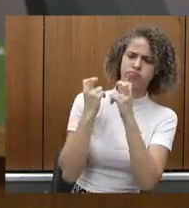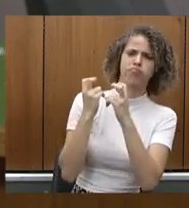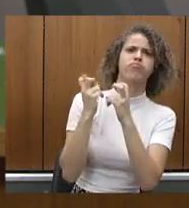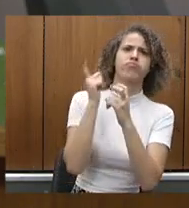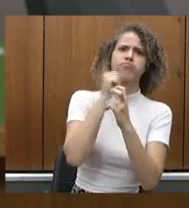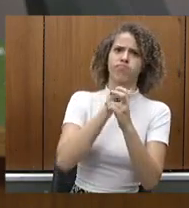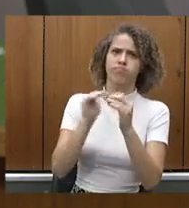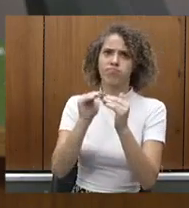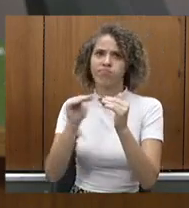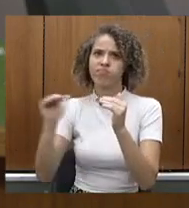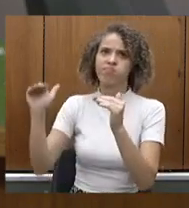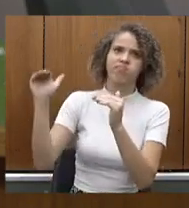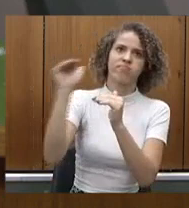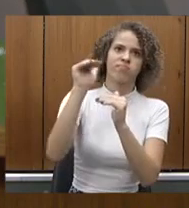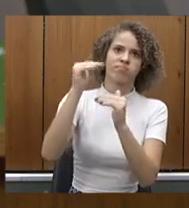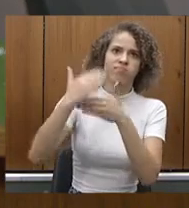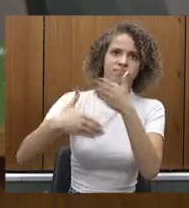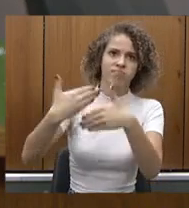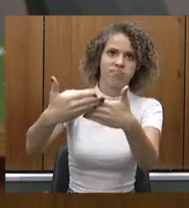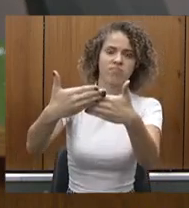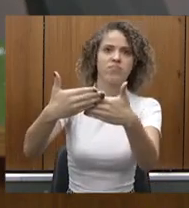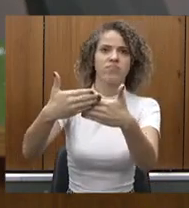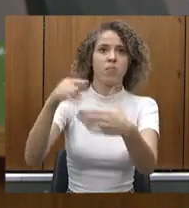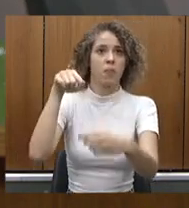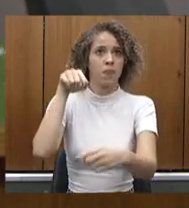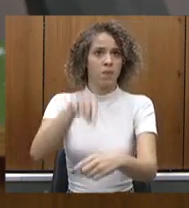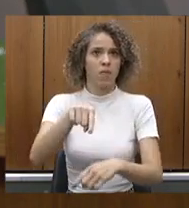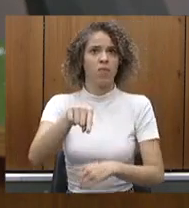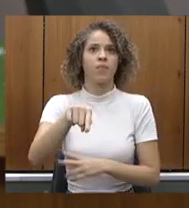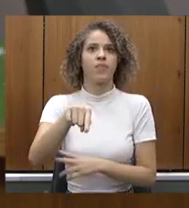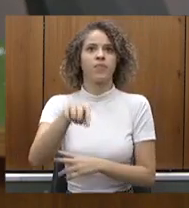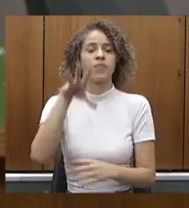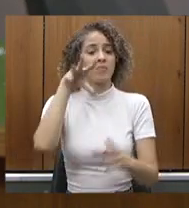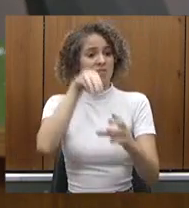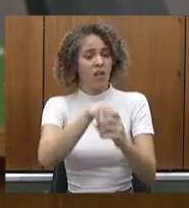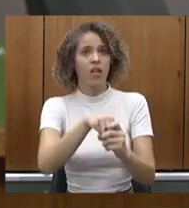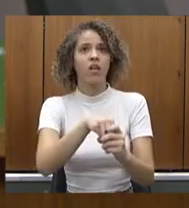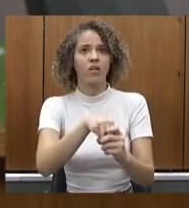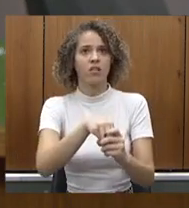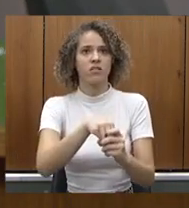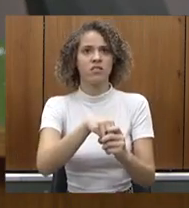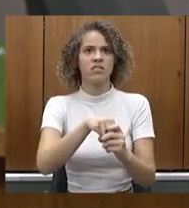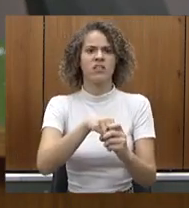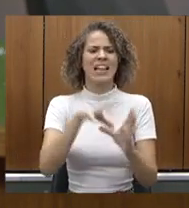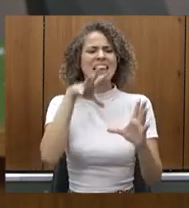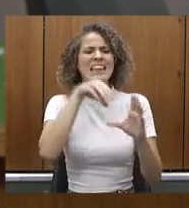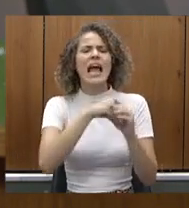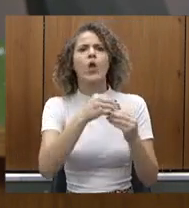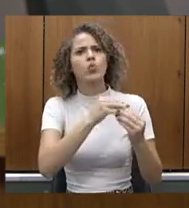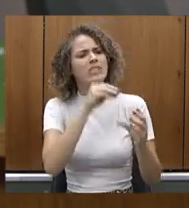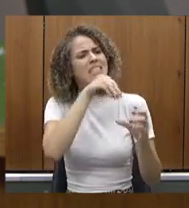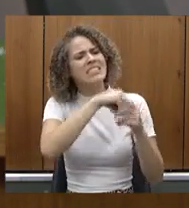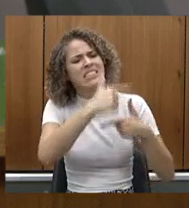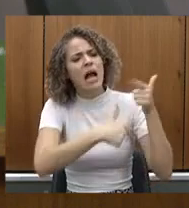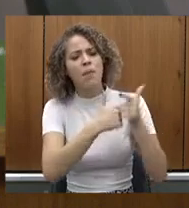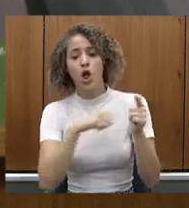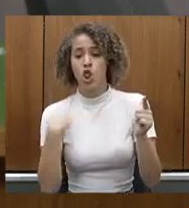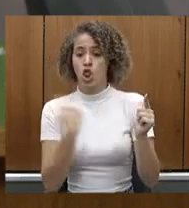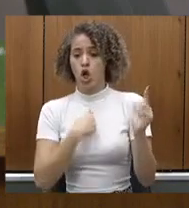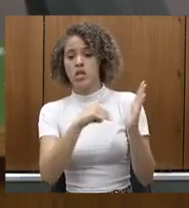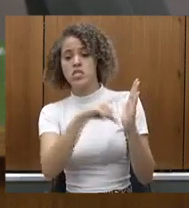exponencial de aumento de cirurgias eletivas. E a gente, dentro da metodologia, nós escolhemos aqueles